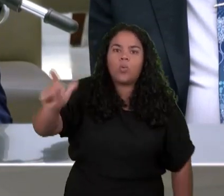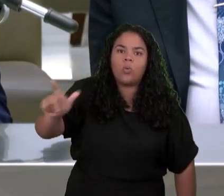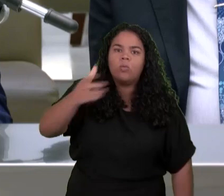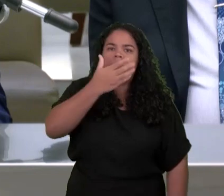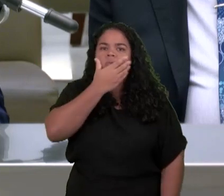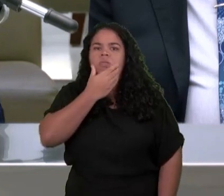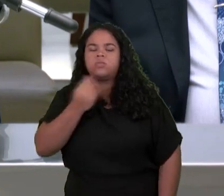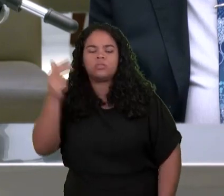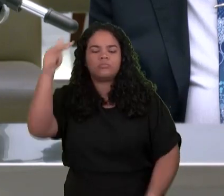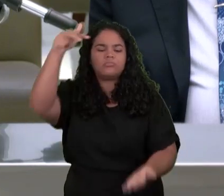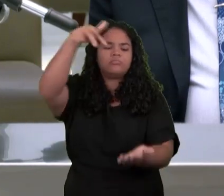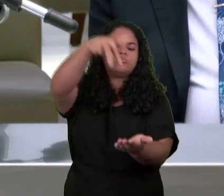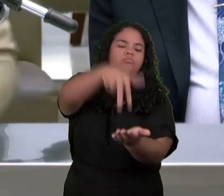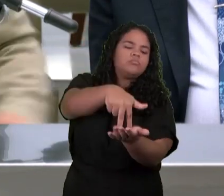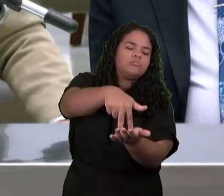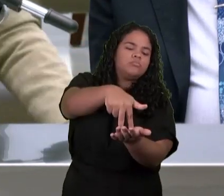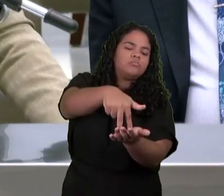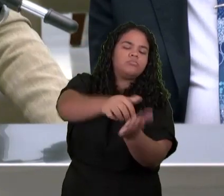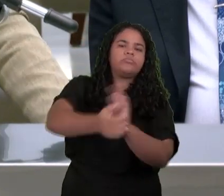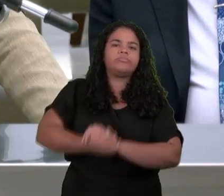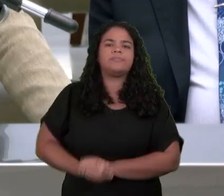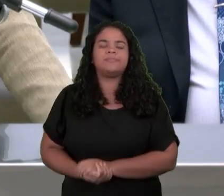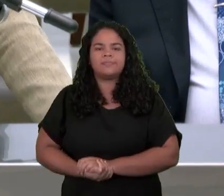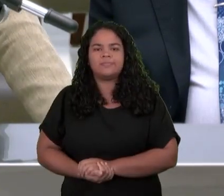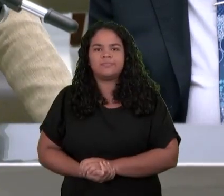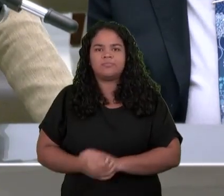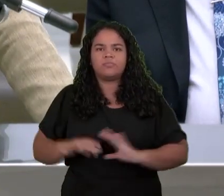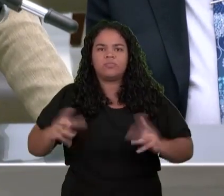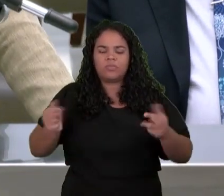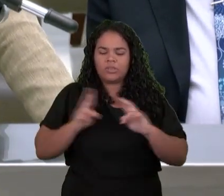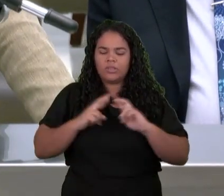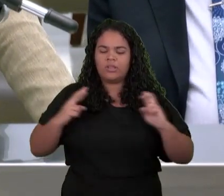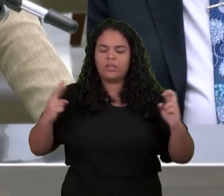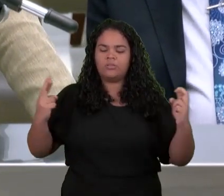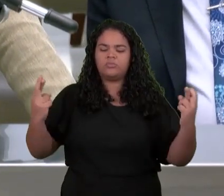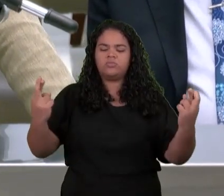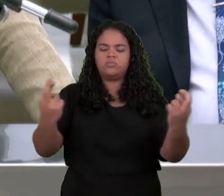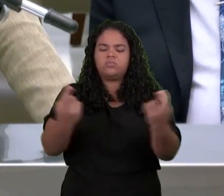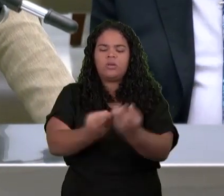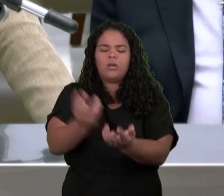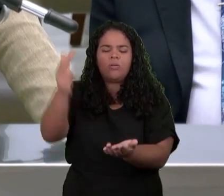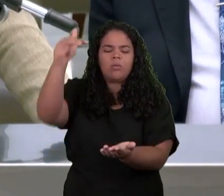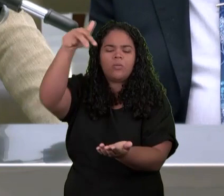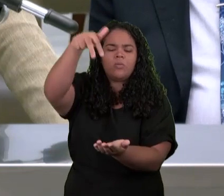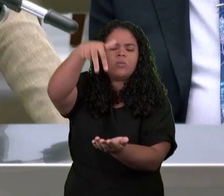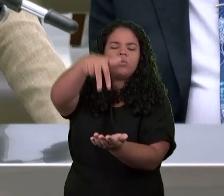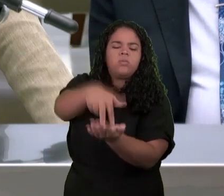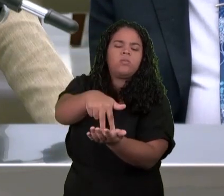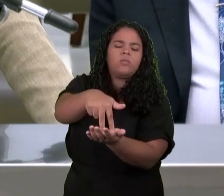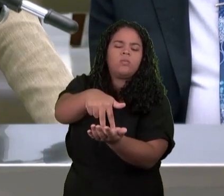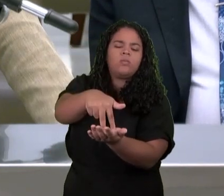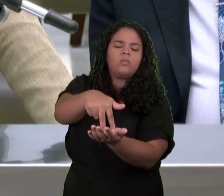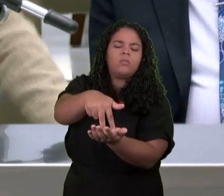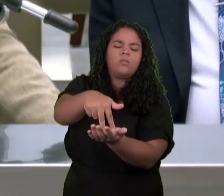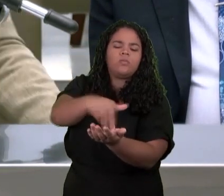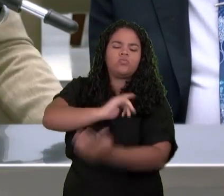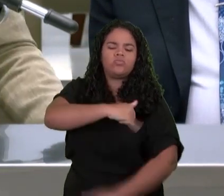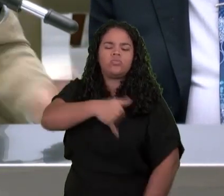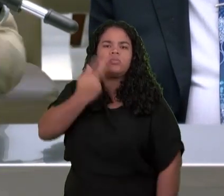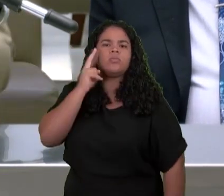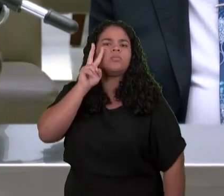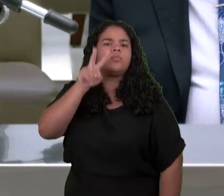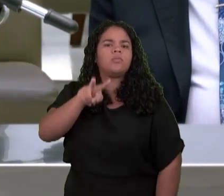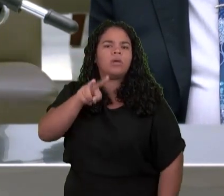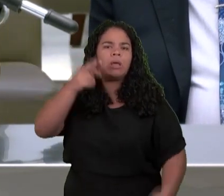entre os Anciãos Ele viu o que? Ele viu o que? Um cordeiro E ele